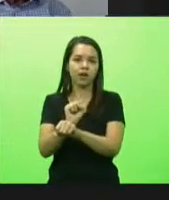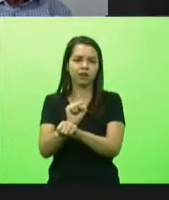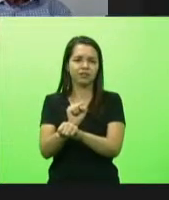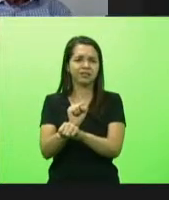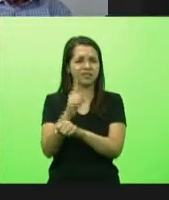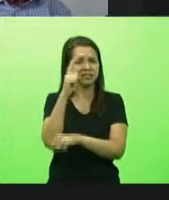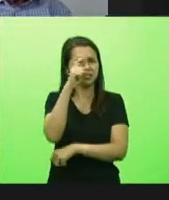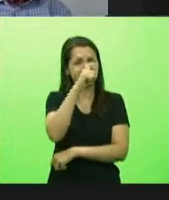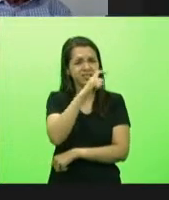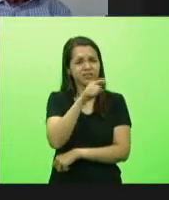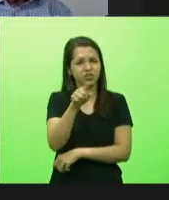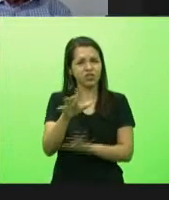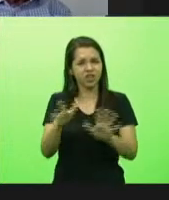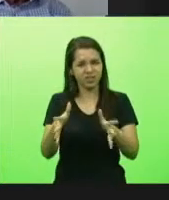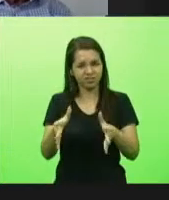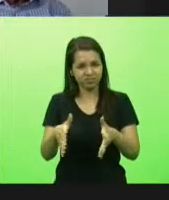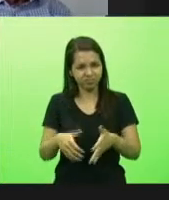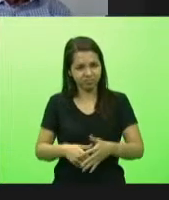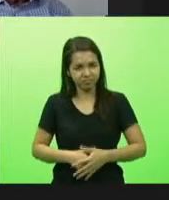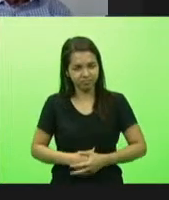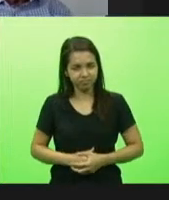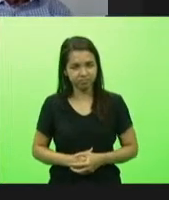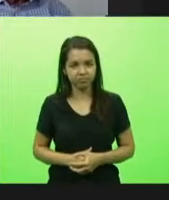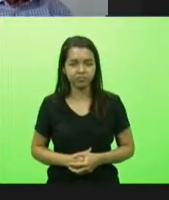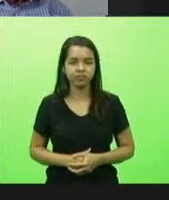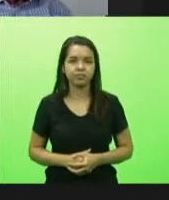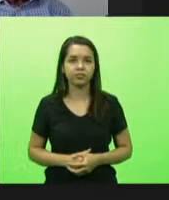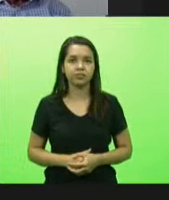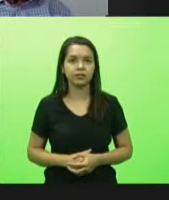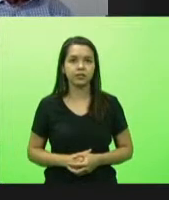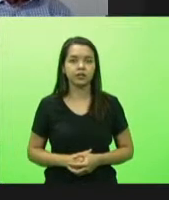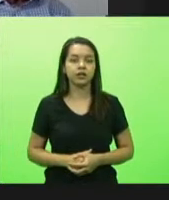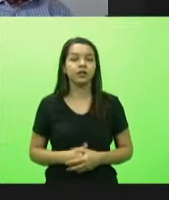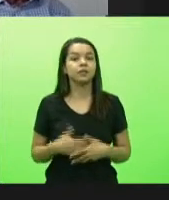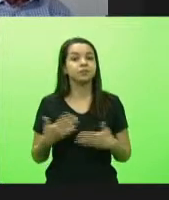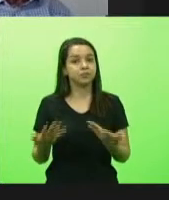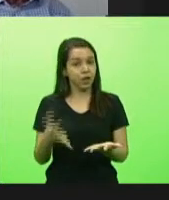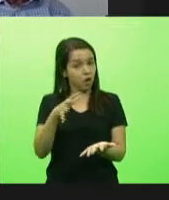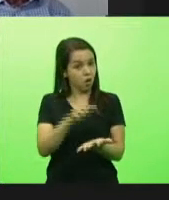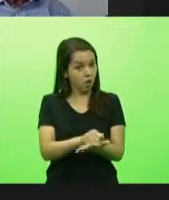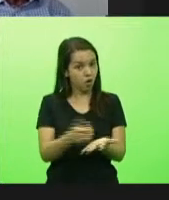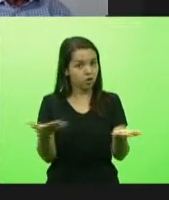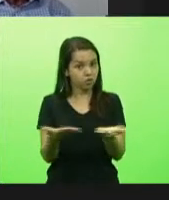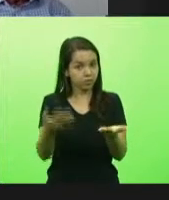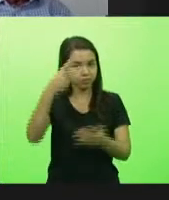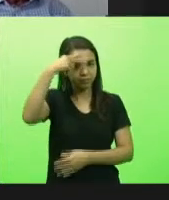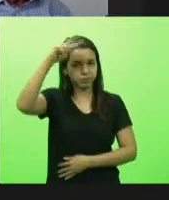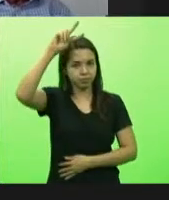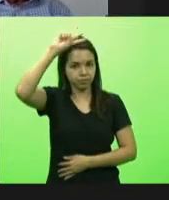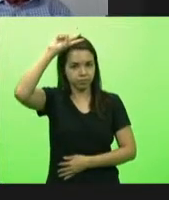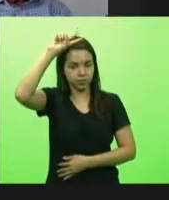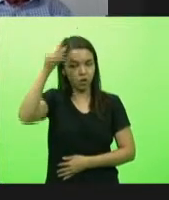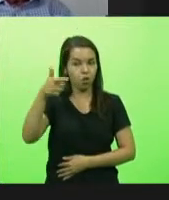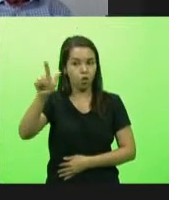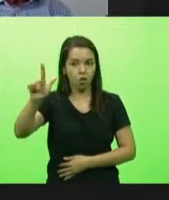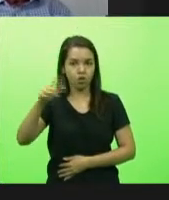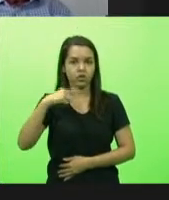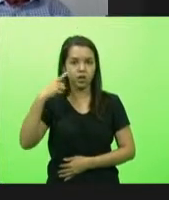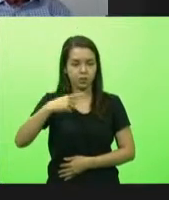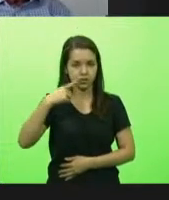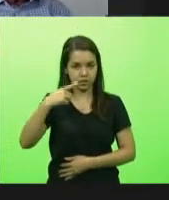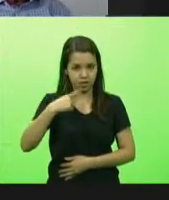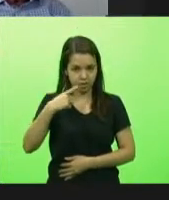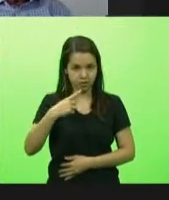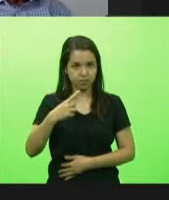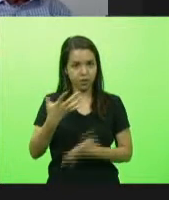bom agora o inscrito é o deputado Vicente Caroprezo questiono se algum deputado online gostaria de fazer